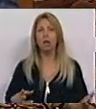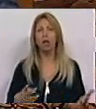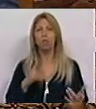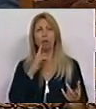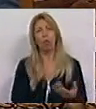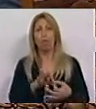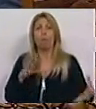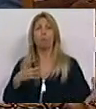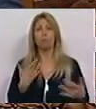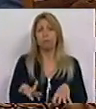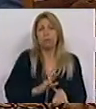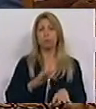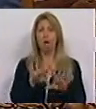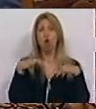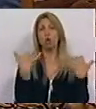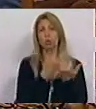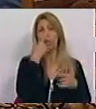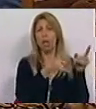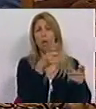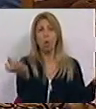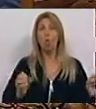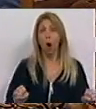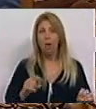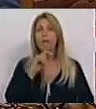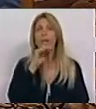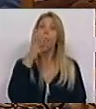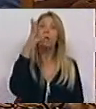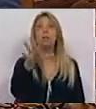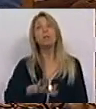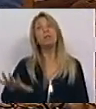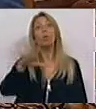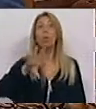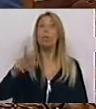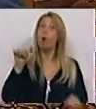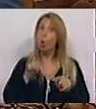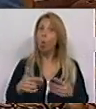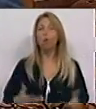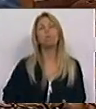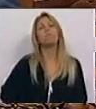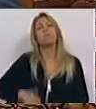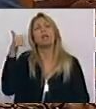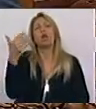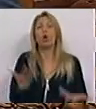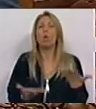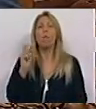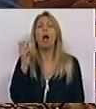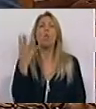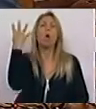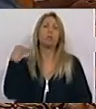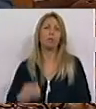e com uma total insensibilidade social, consegue dizer que a situação do país é hoje melhor do que era há quatro anos.